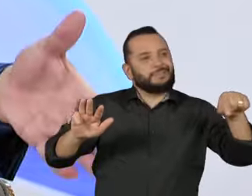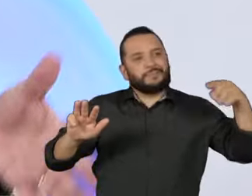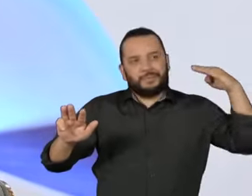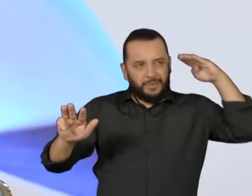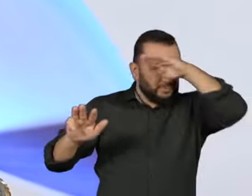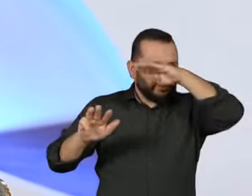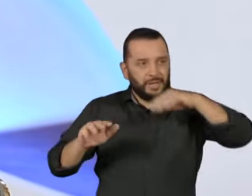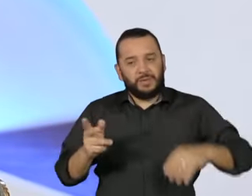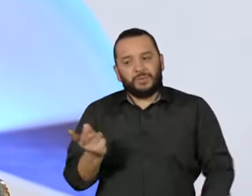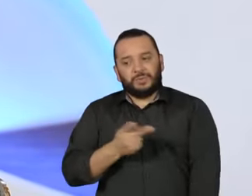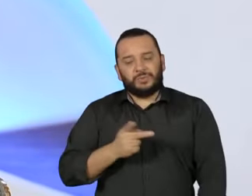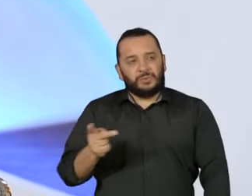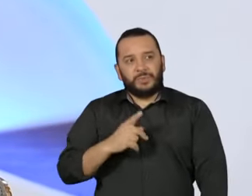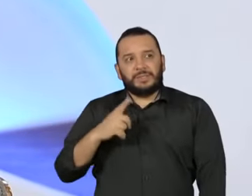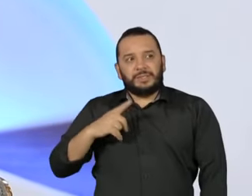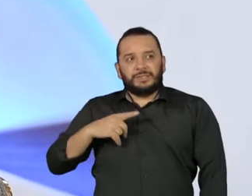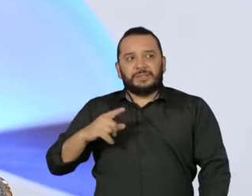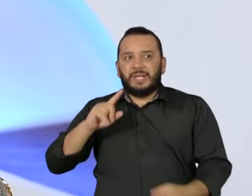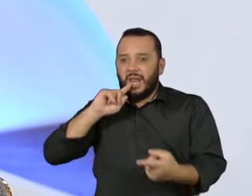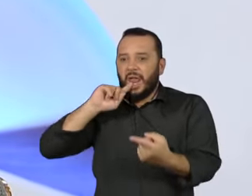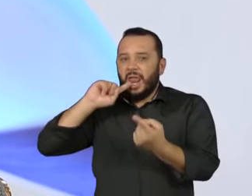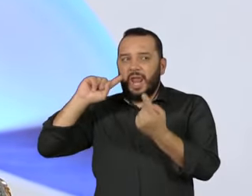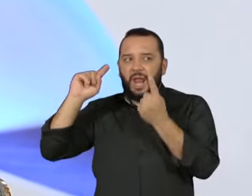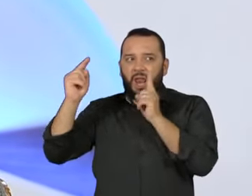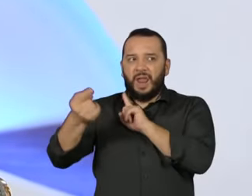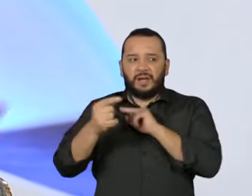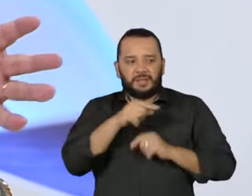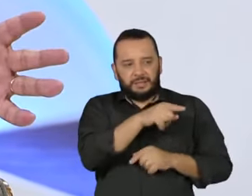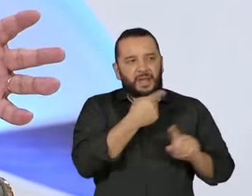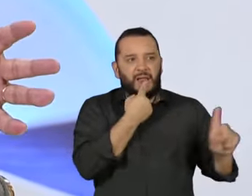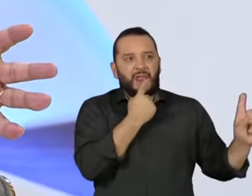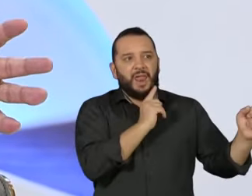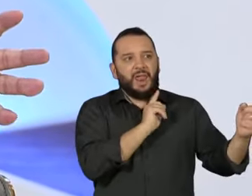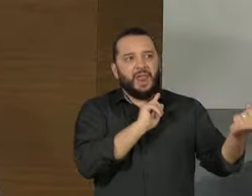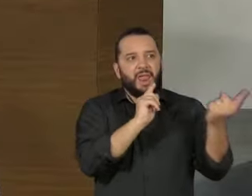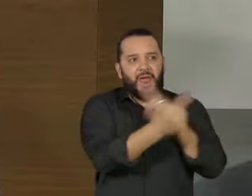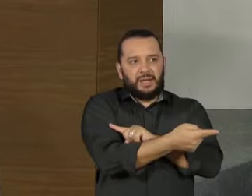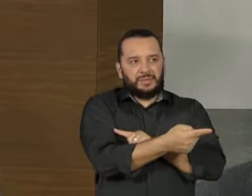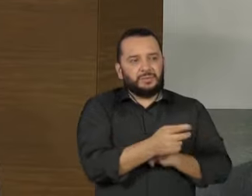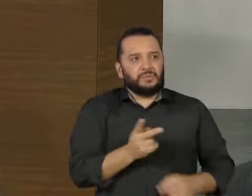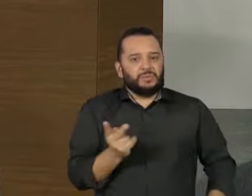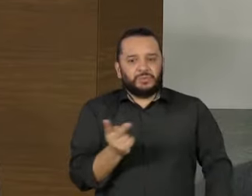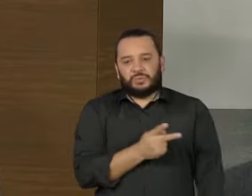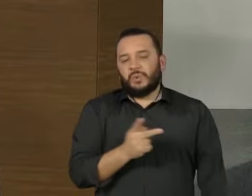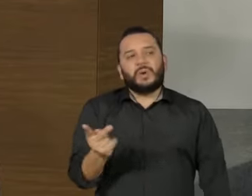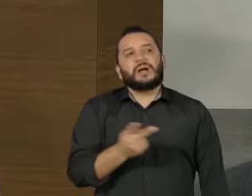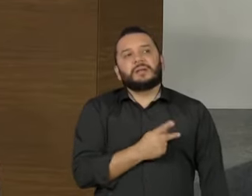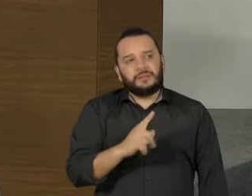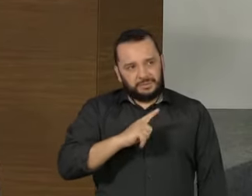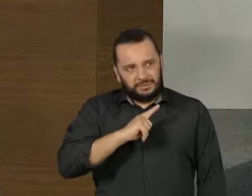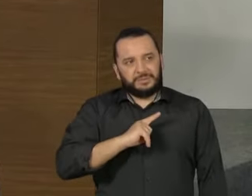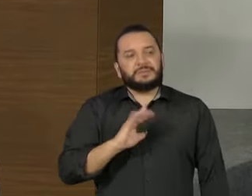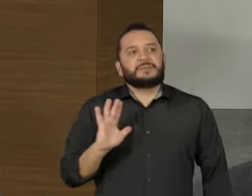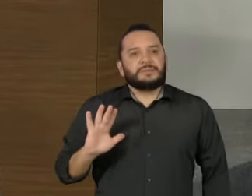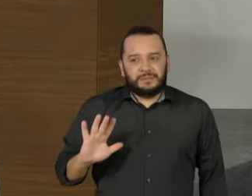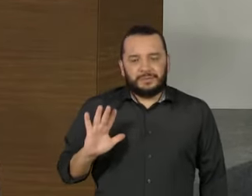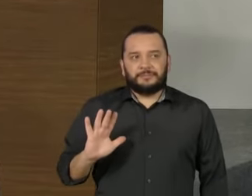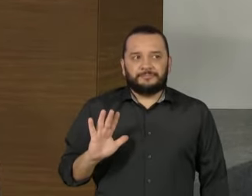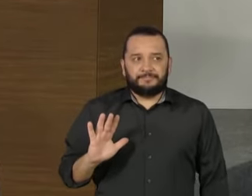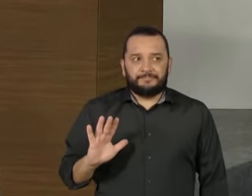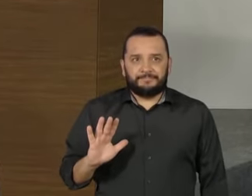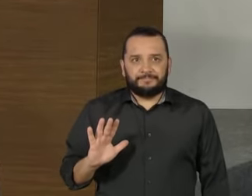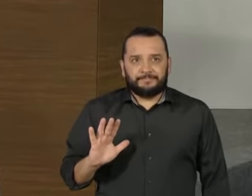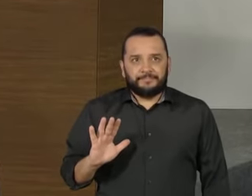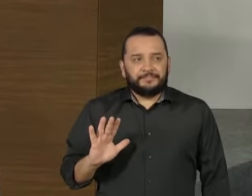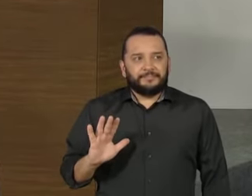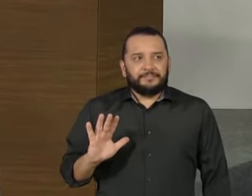até esse momento. Então, assim, mas eu em algum momento coloquei simetria